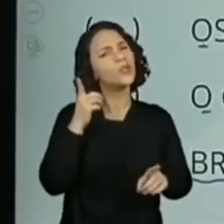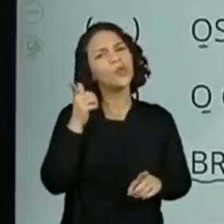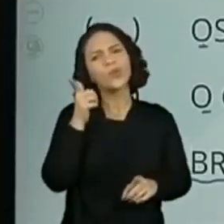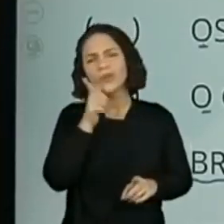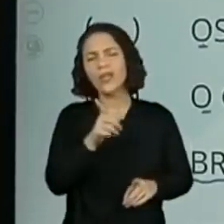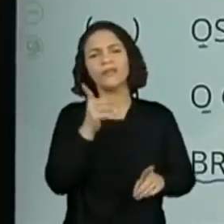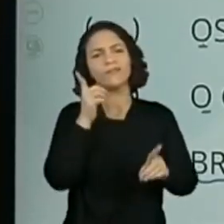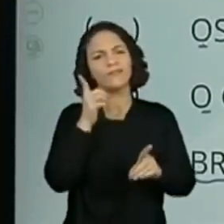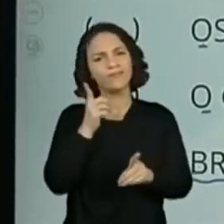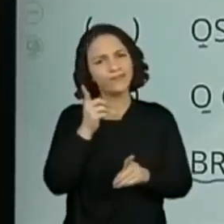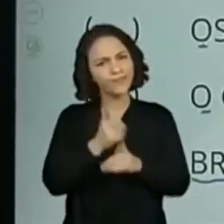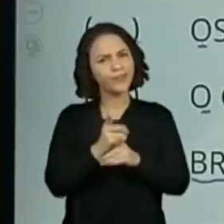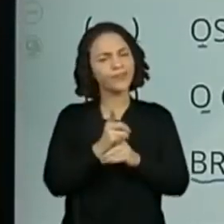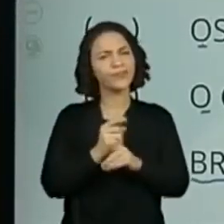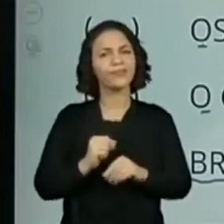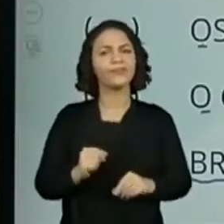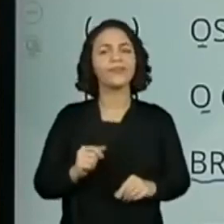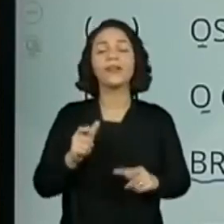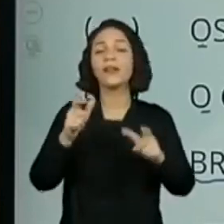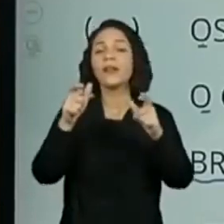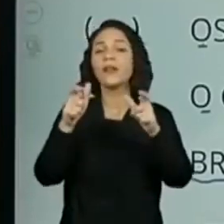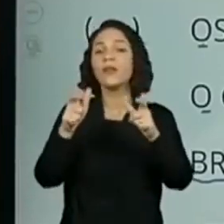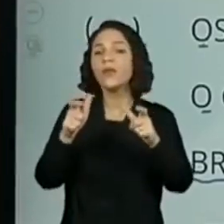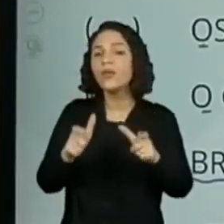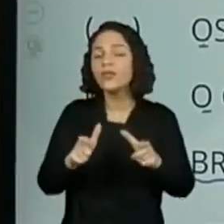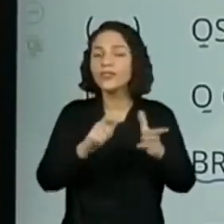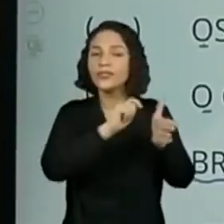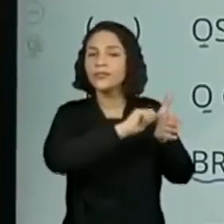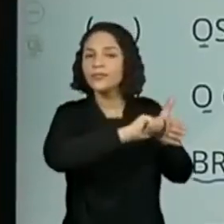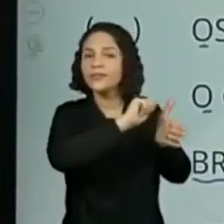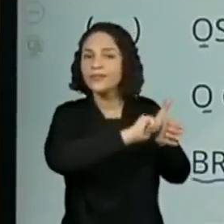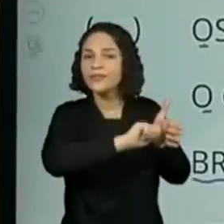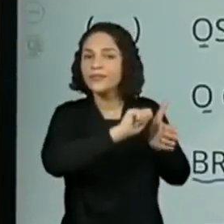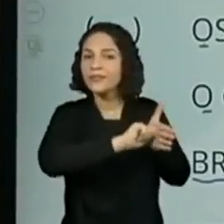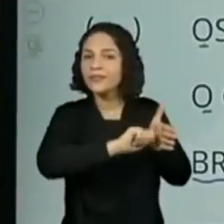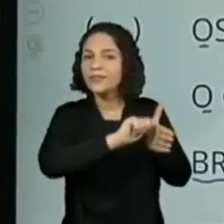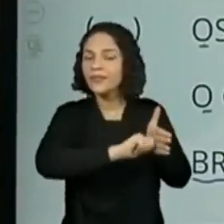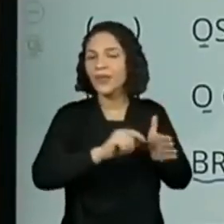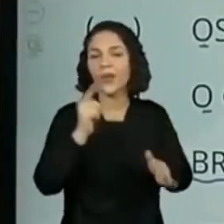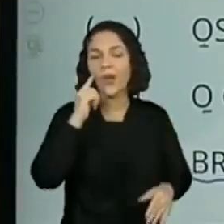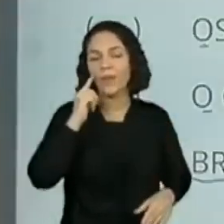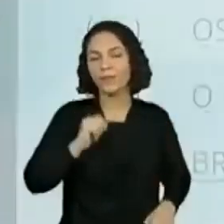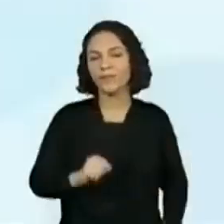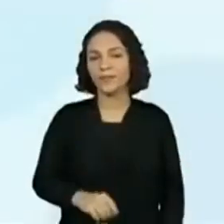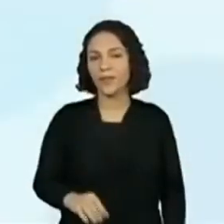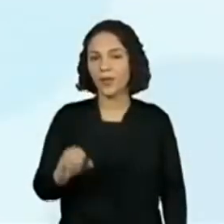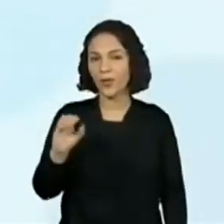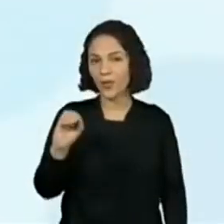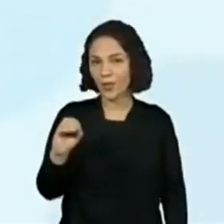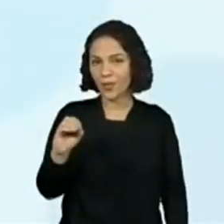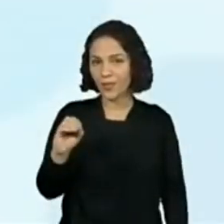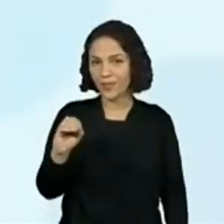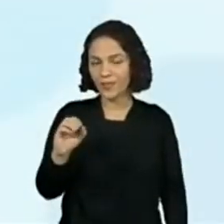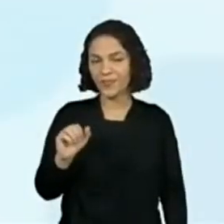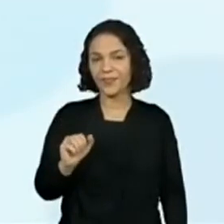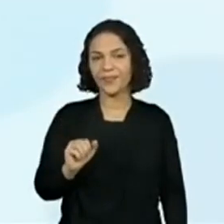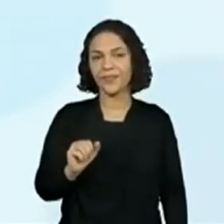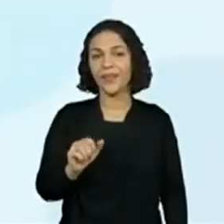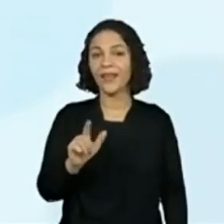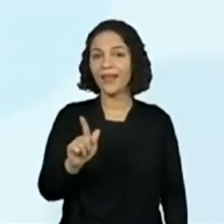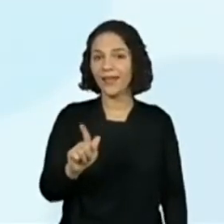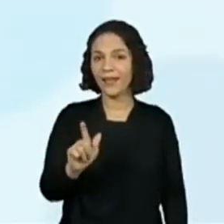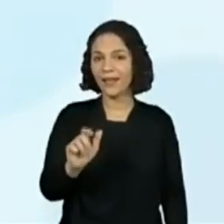conseguem me dizer onde está escrito O Gato de Botas? Hum,